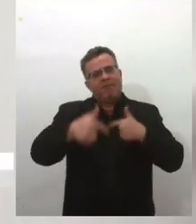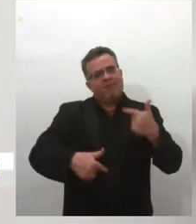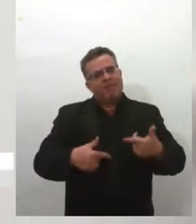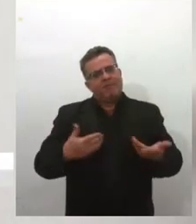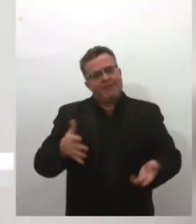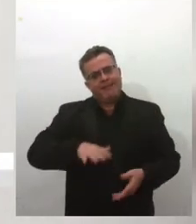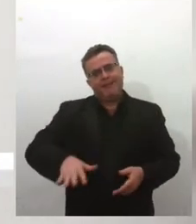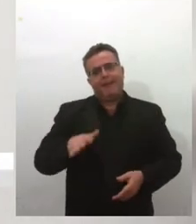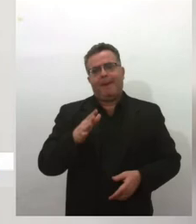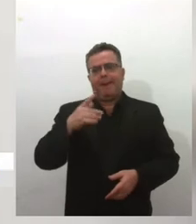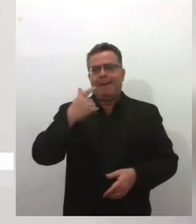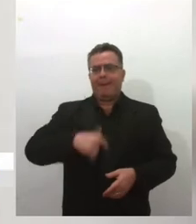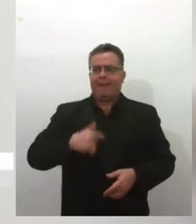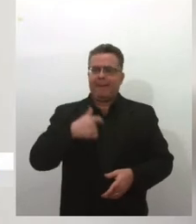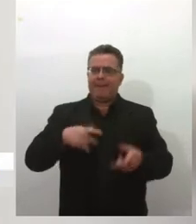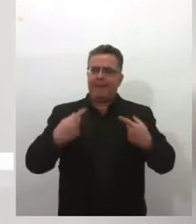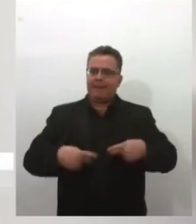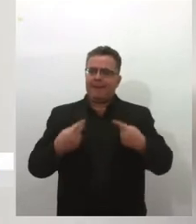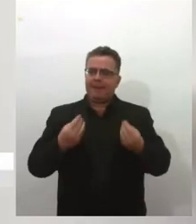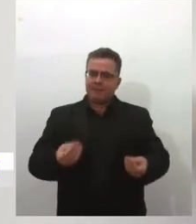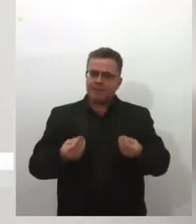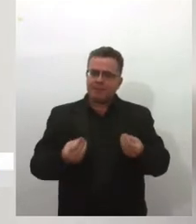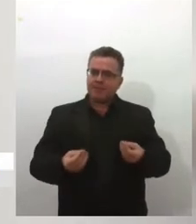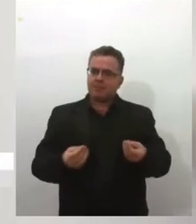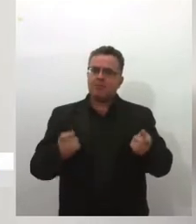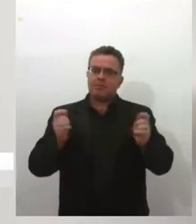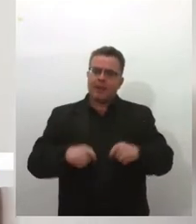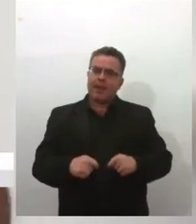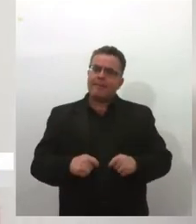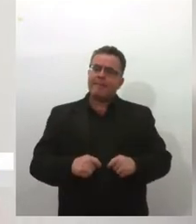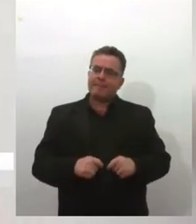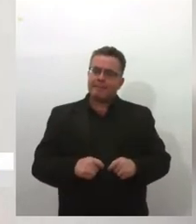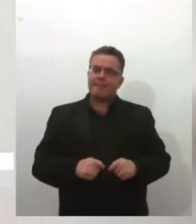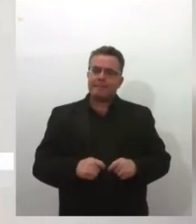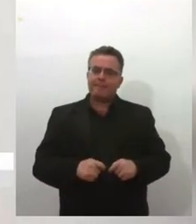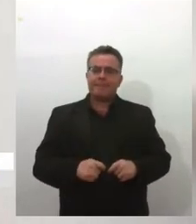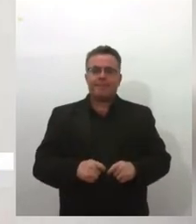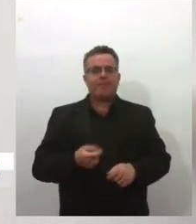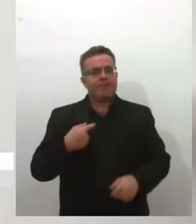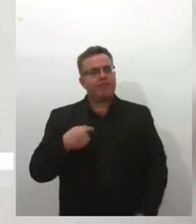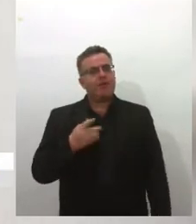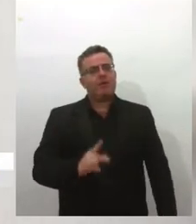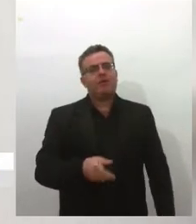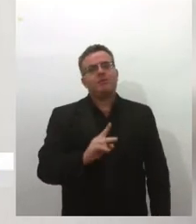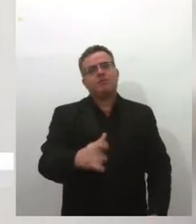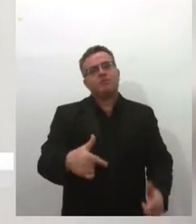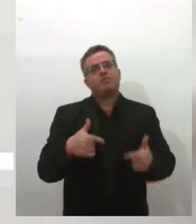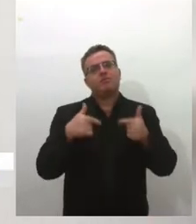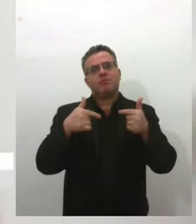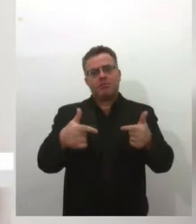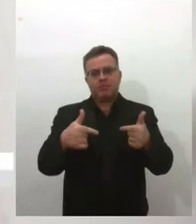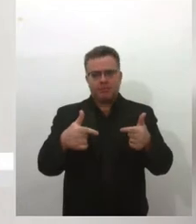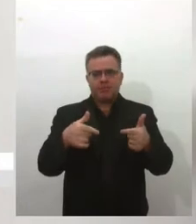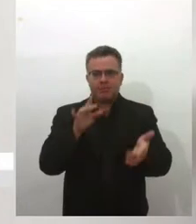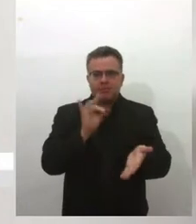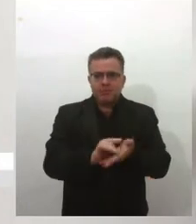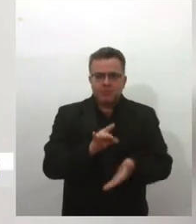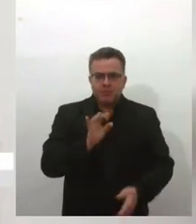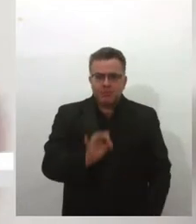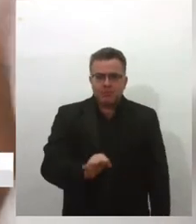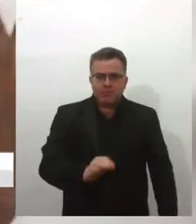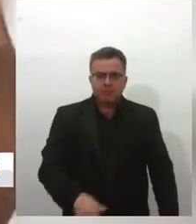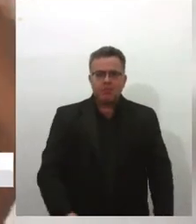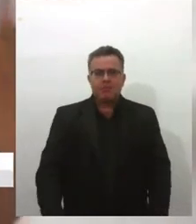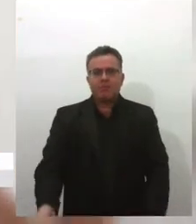mesmo cuidando da minha solidão, que eu sempre falo que é uma solidão acadêmica, a minha permanência, a minha luta é válida. Quando eu ganho um prêmio